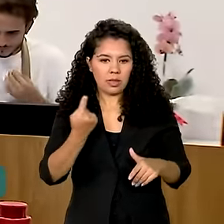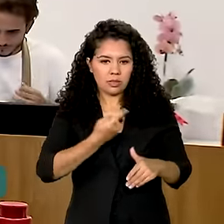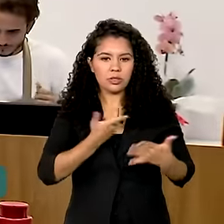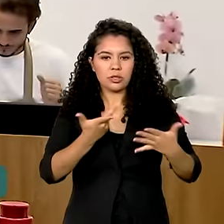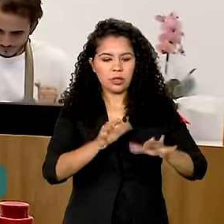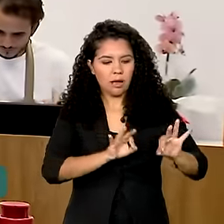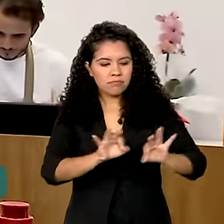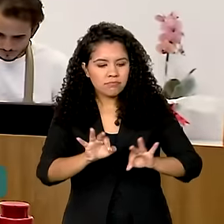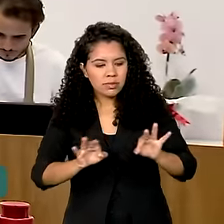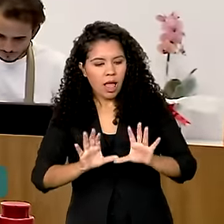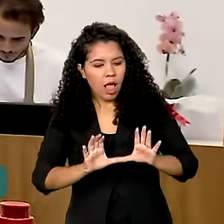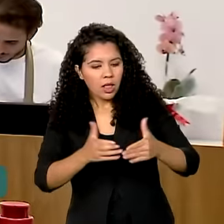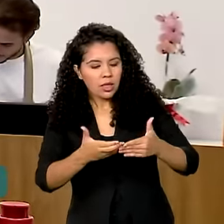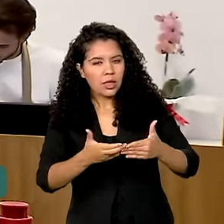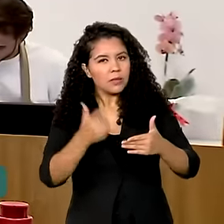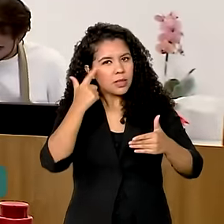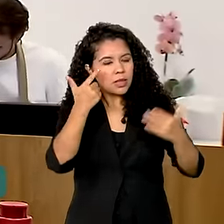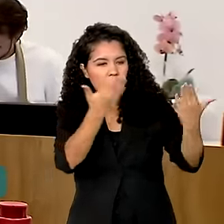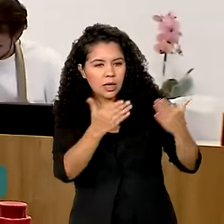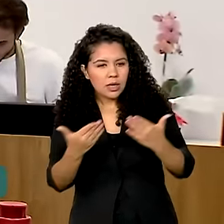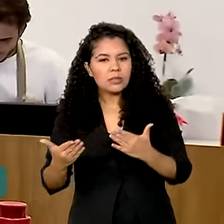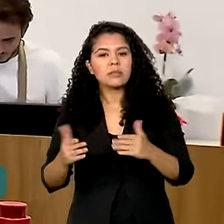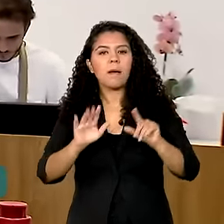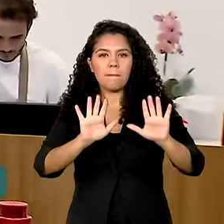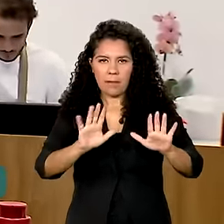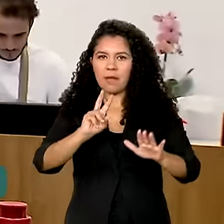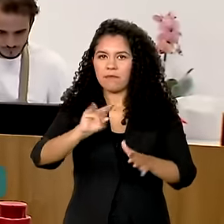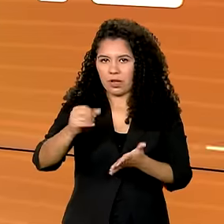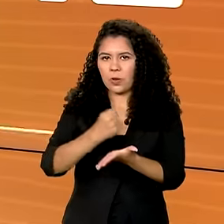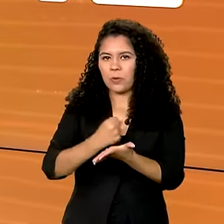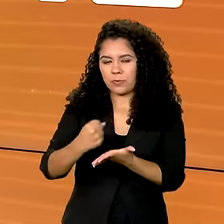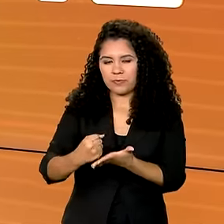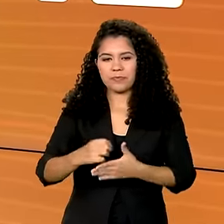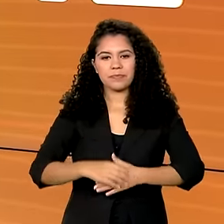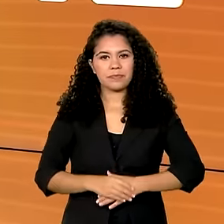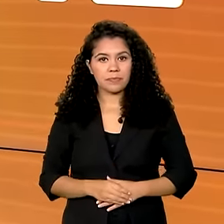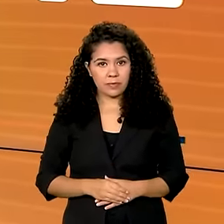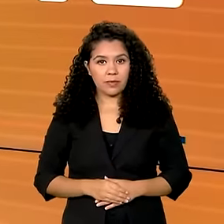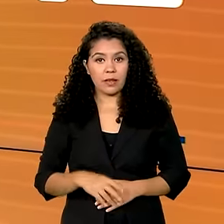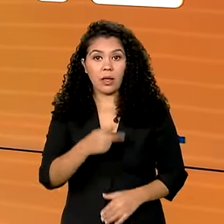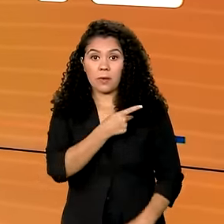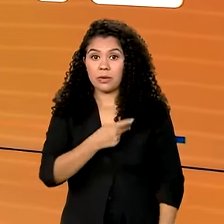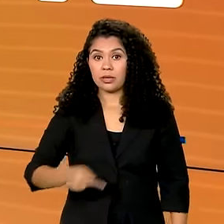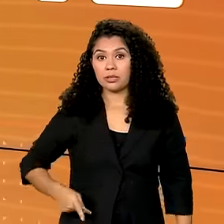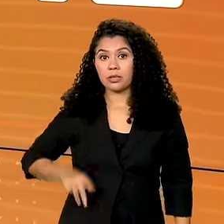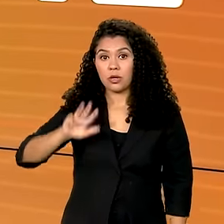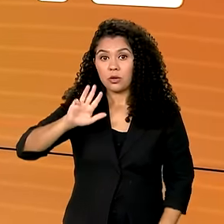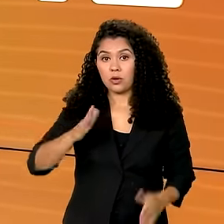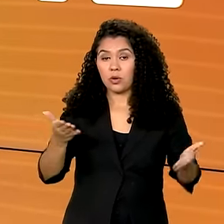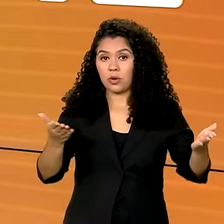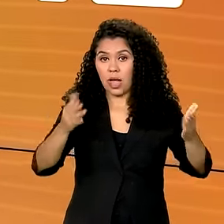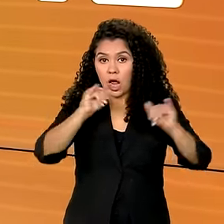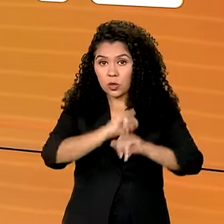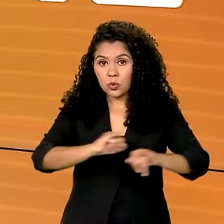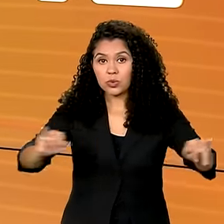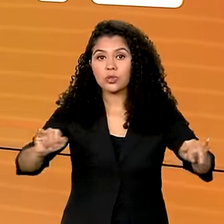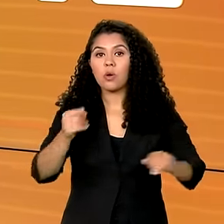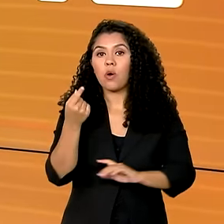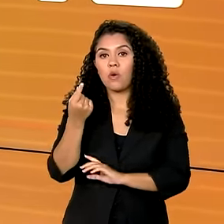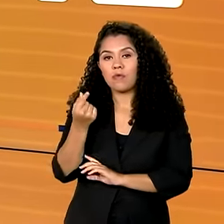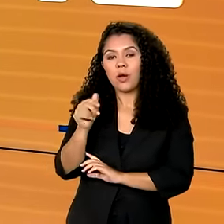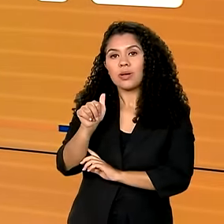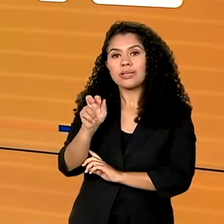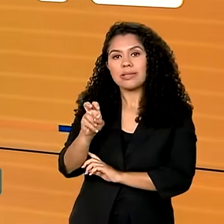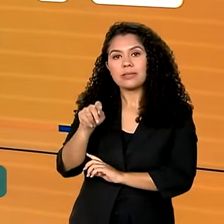reformular a equipe, pensar e a gente está analisando se está tudo certo, mas vamos contratar sim. E o presidente Lula anunciou 15 bilhões de reais em